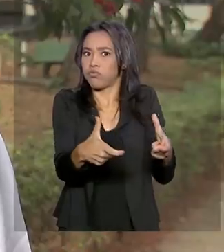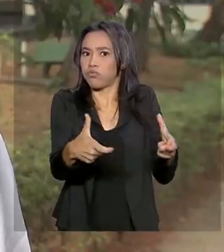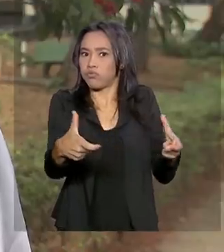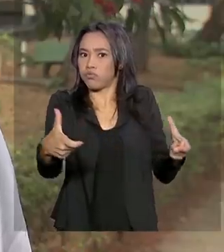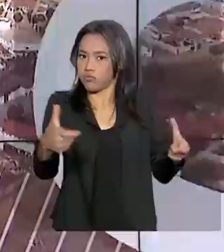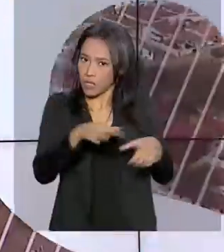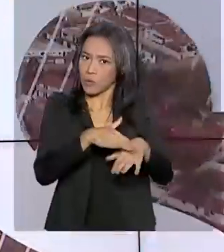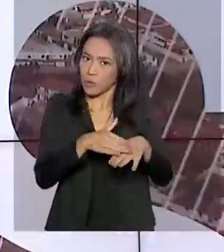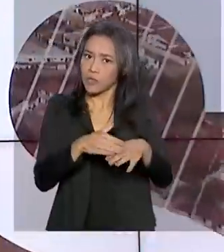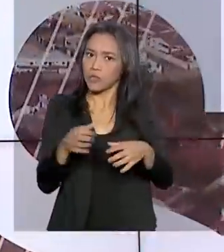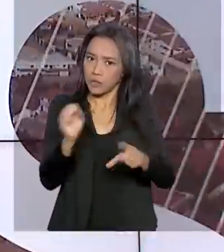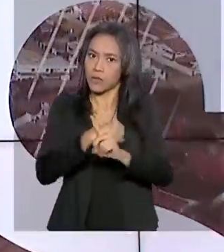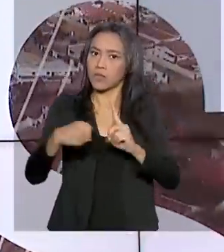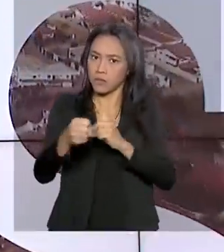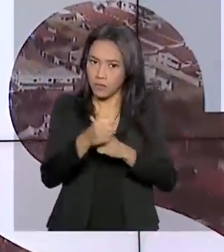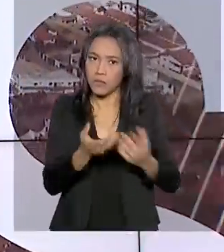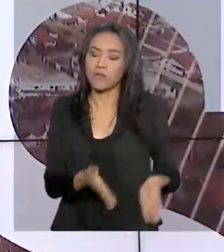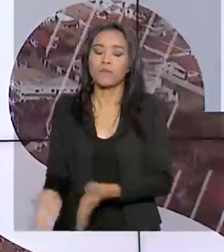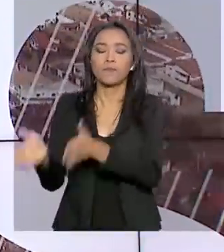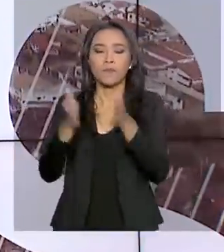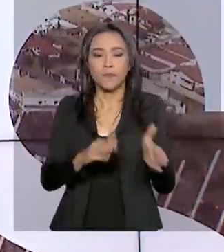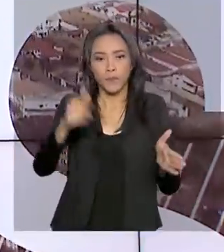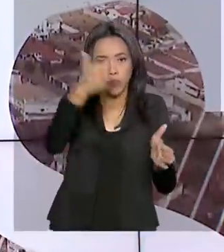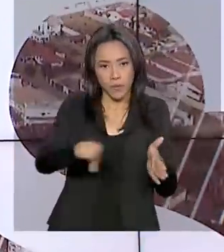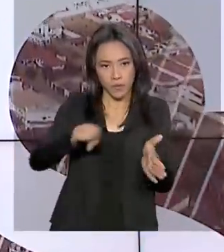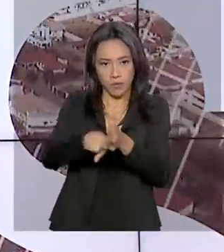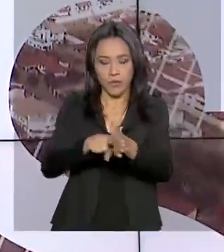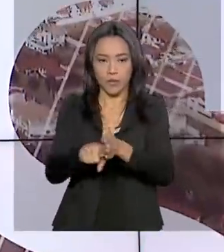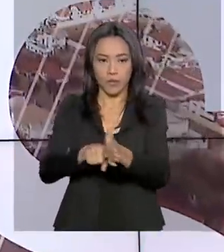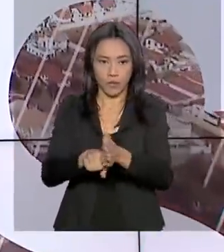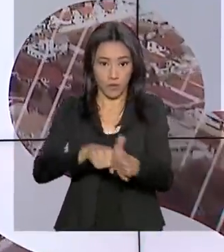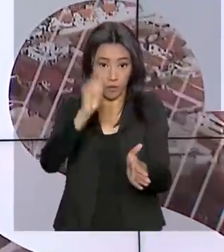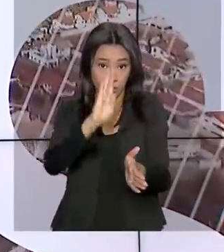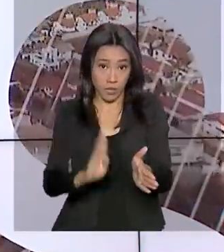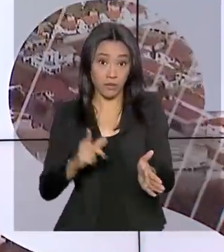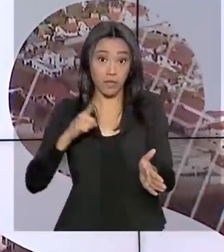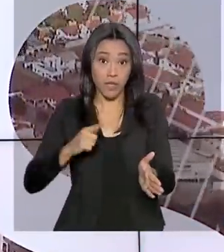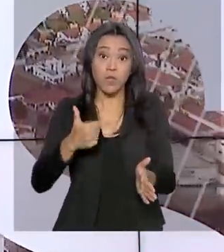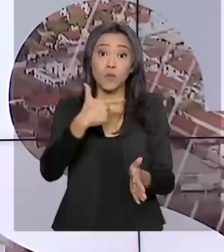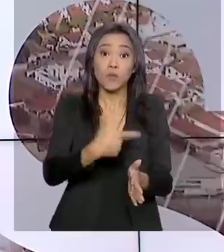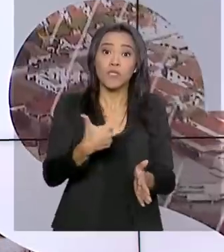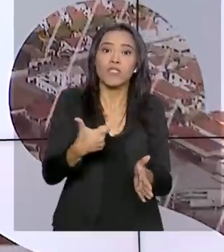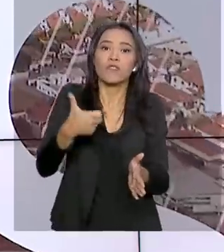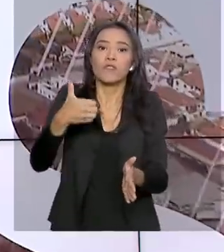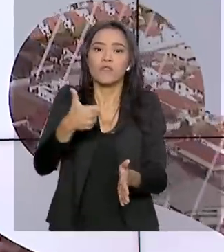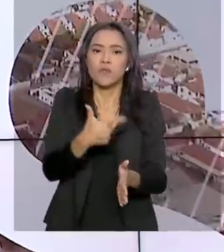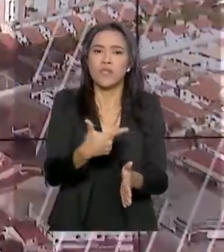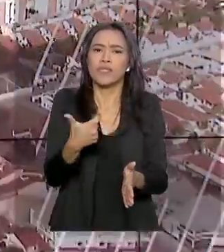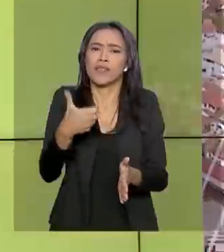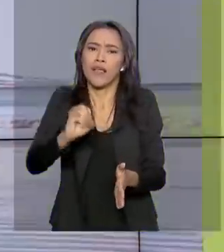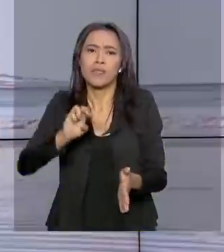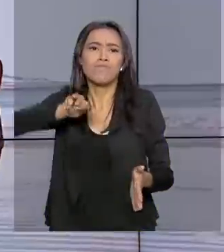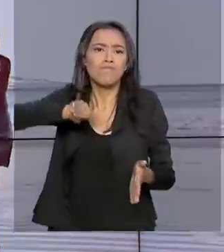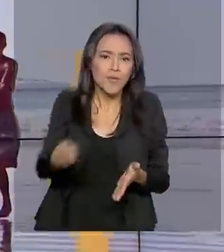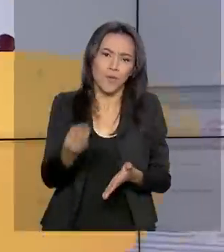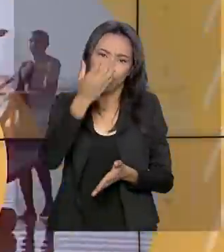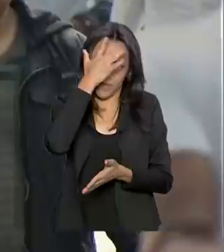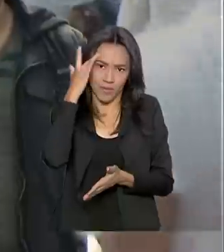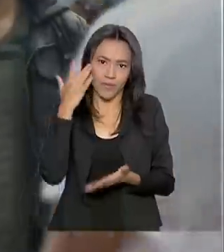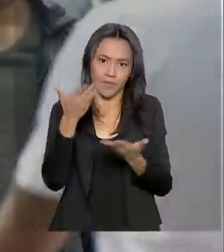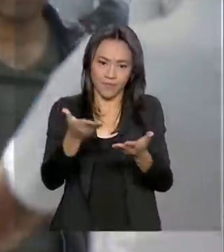sociedade. E outra pesquisa do IBGE mostra que o Brasil tem hoje cerca de 210 milhões de habitantes.